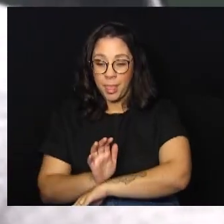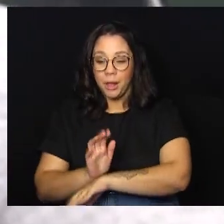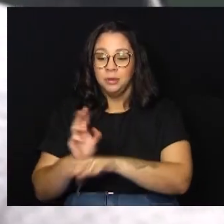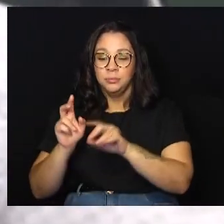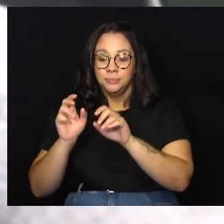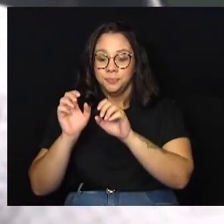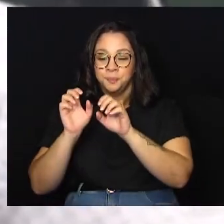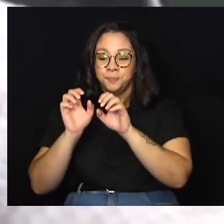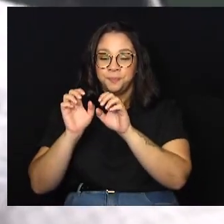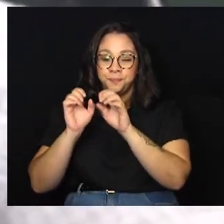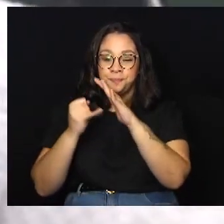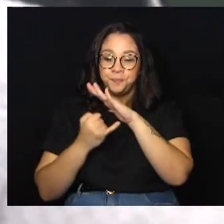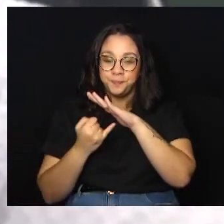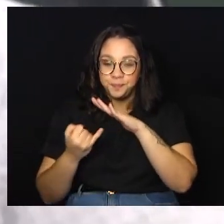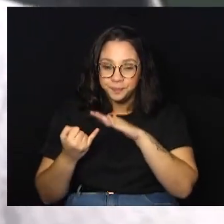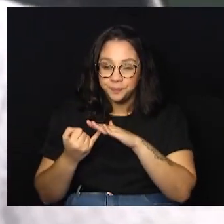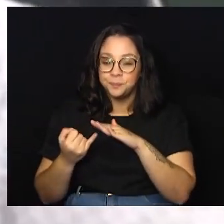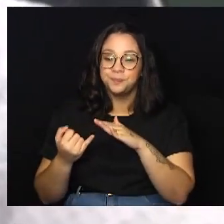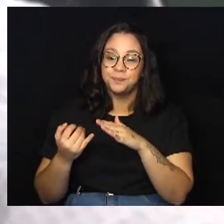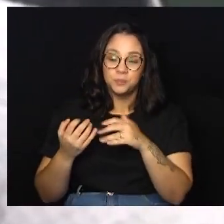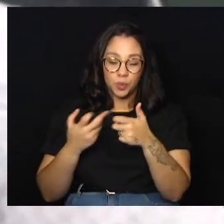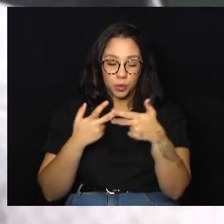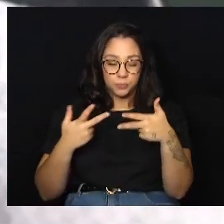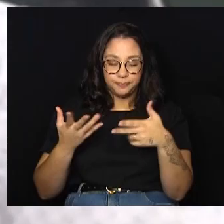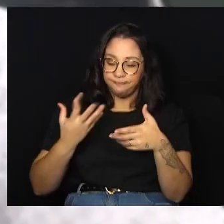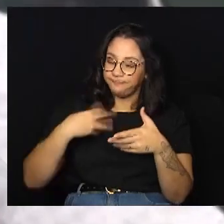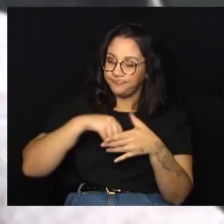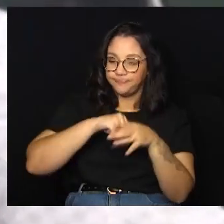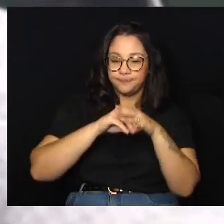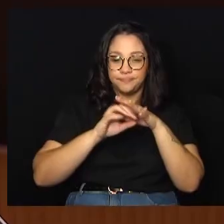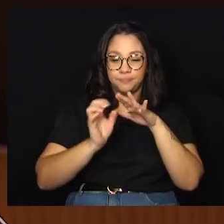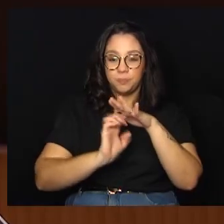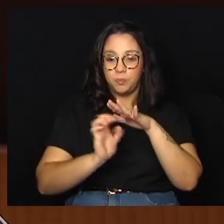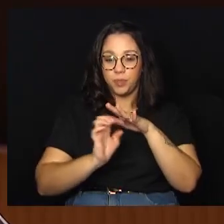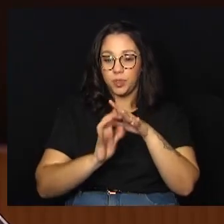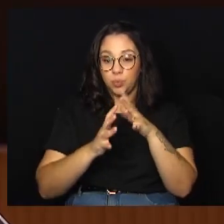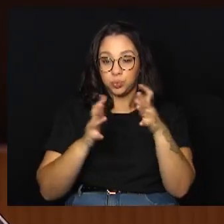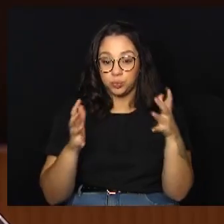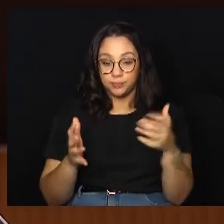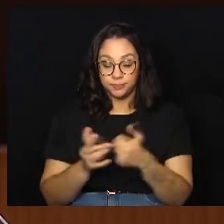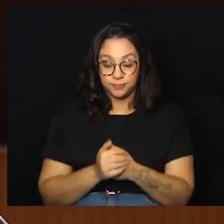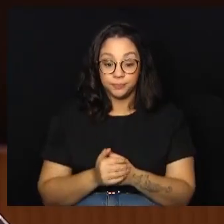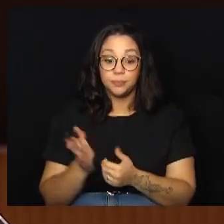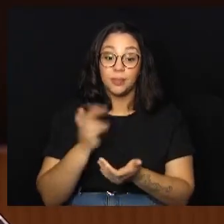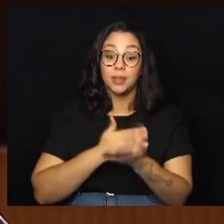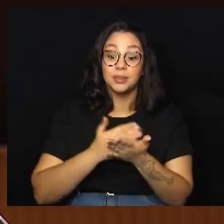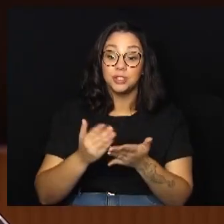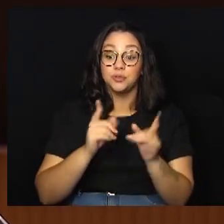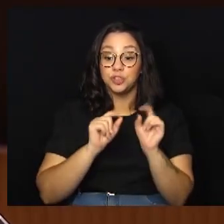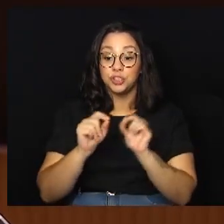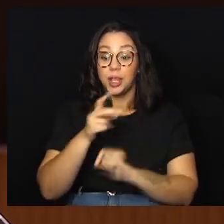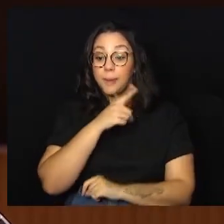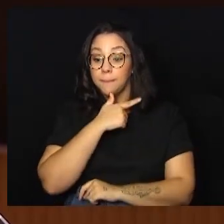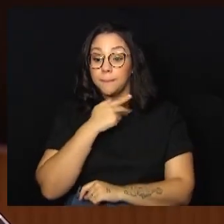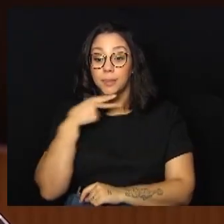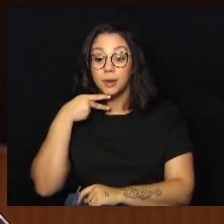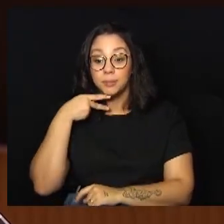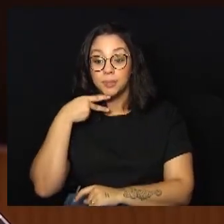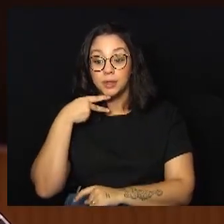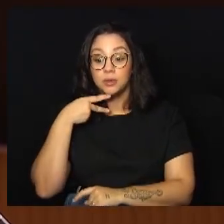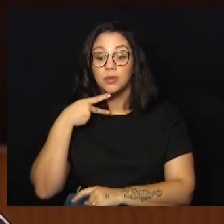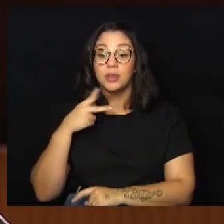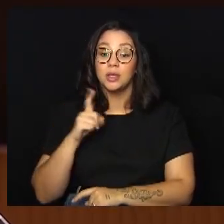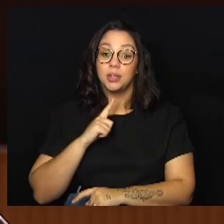institucional dentro das grandes corporações. A iniciativa é do vereador Permínio Monteiro, que foi